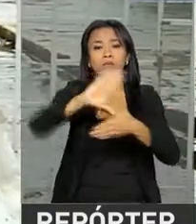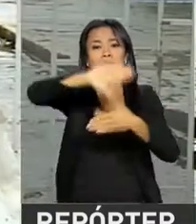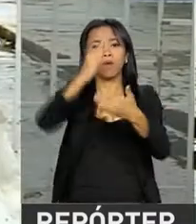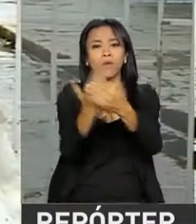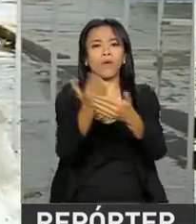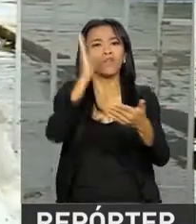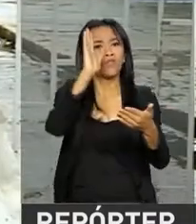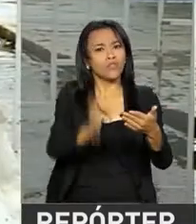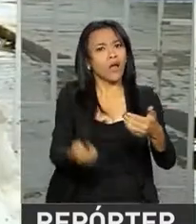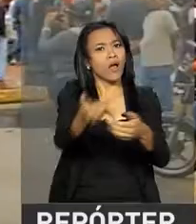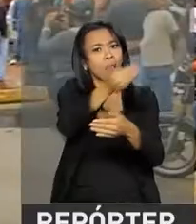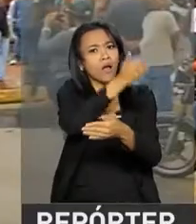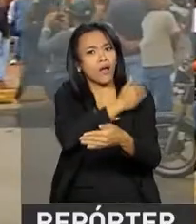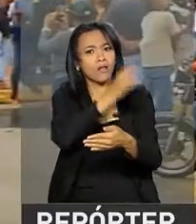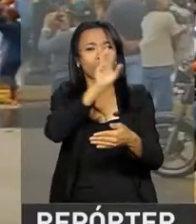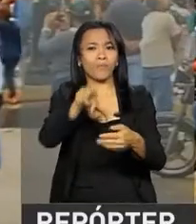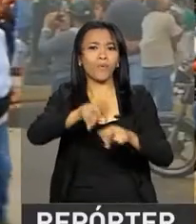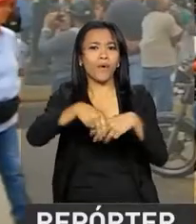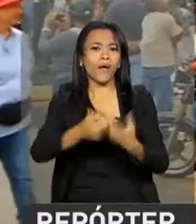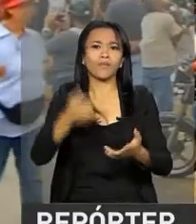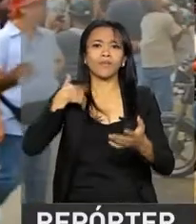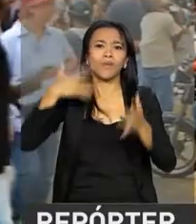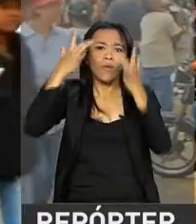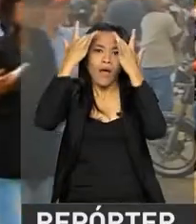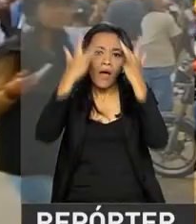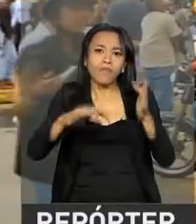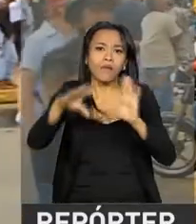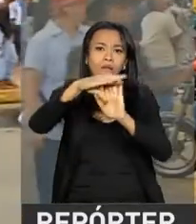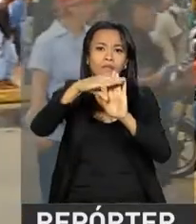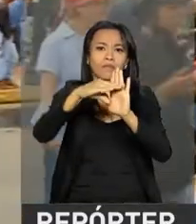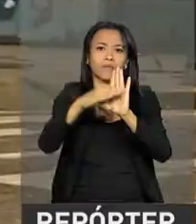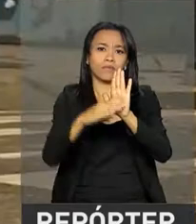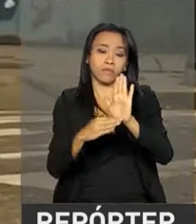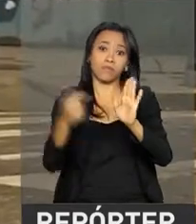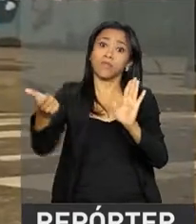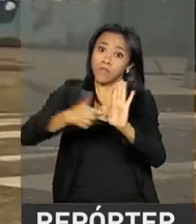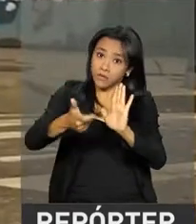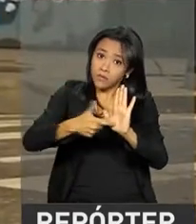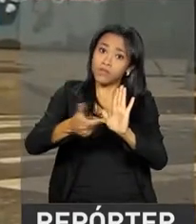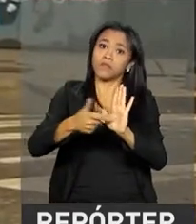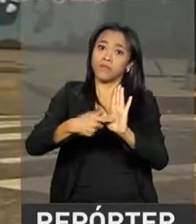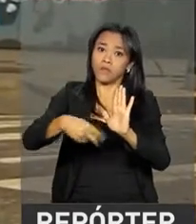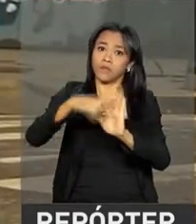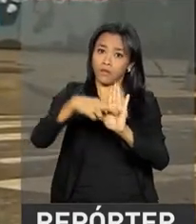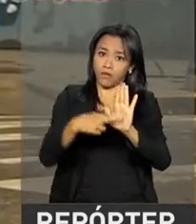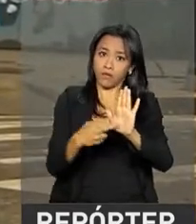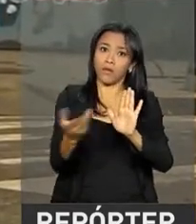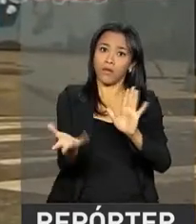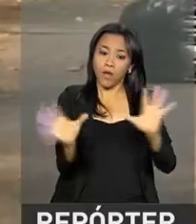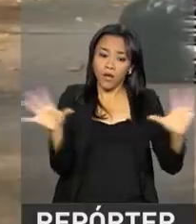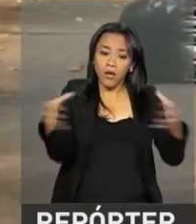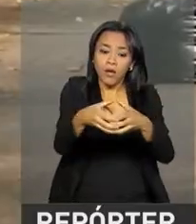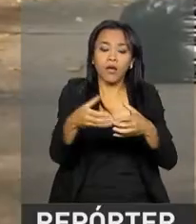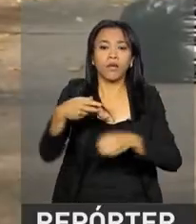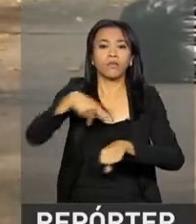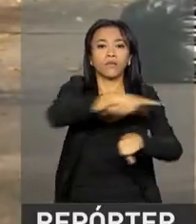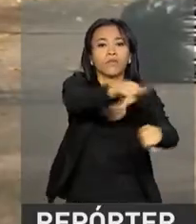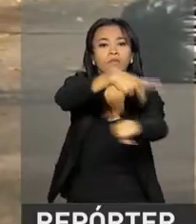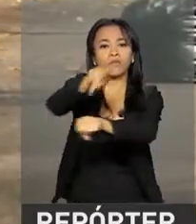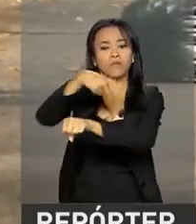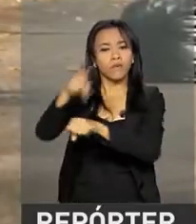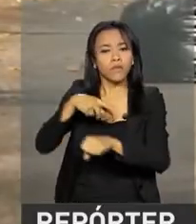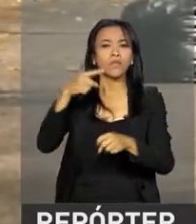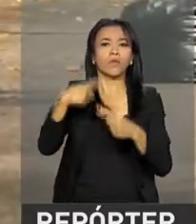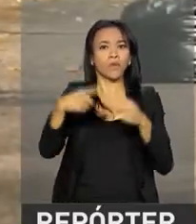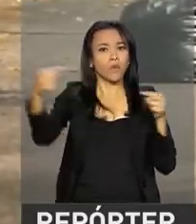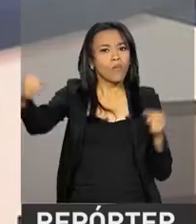sido suspensos por conta do descumprimento de compromissos fundamentais previstos no protocolo de adesão ao bloco, com base em convenções